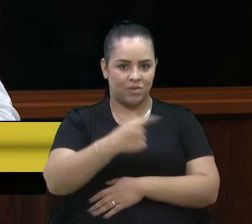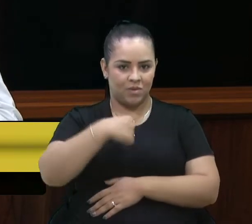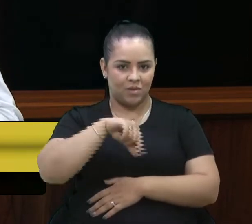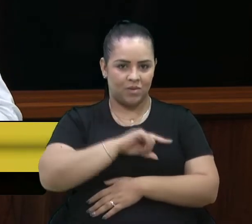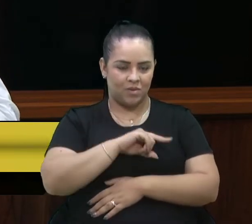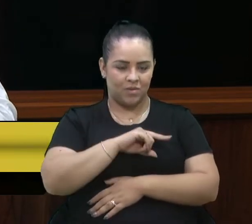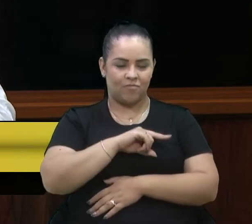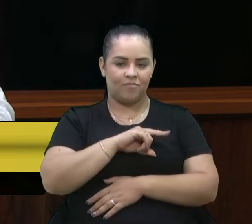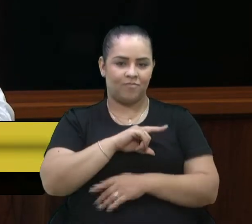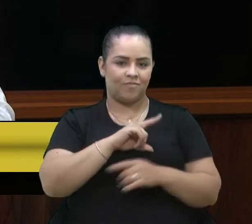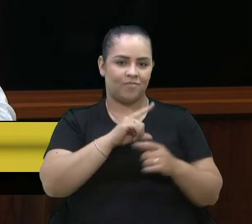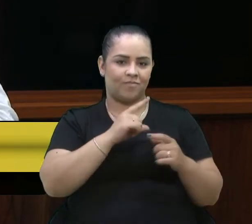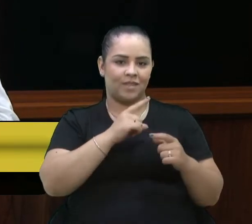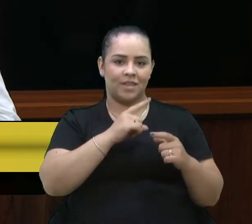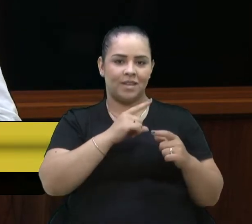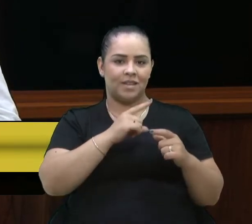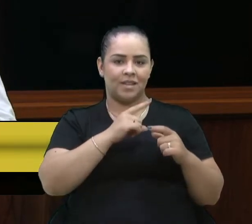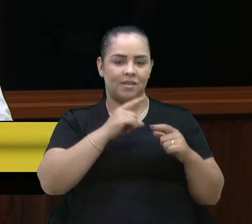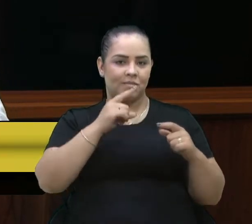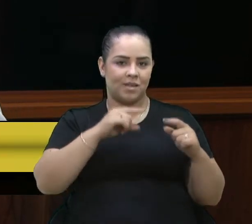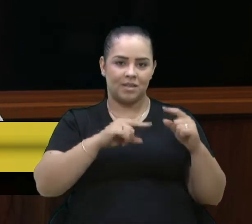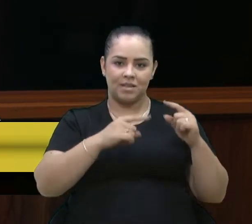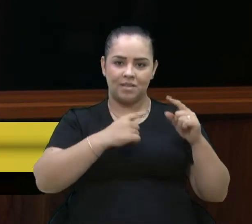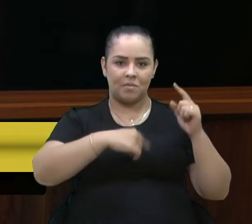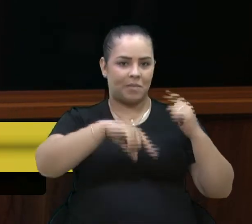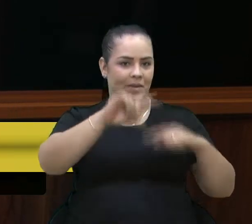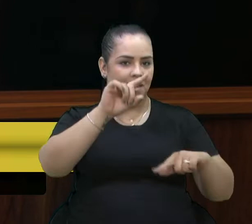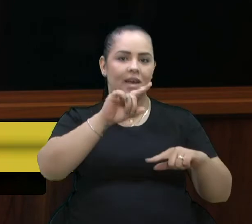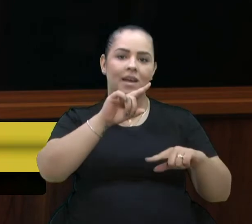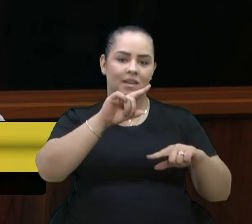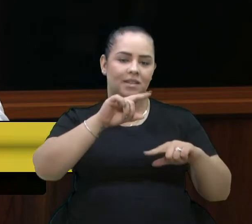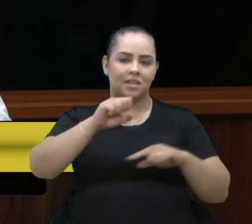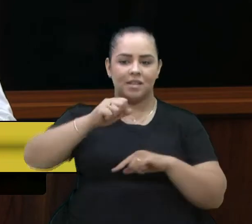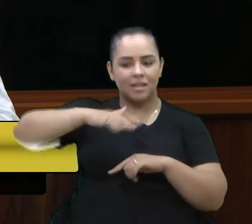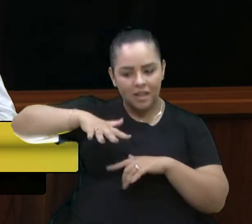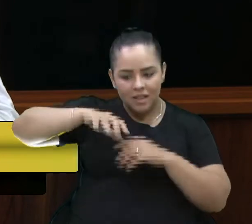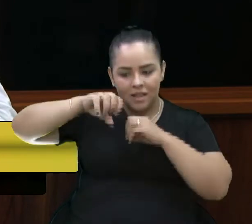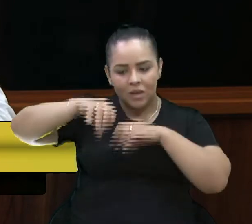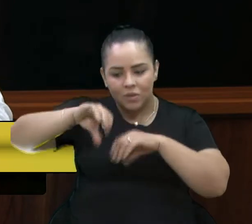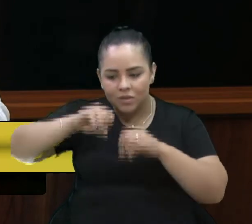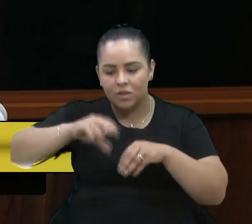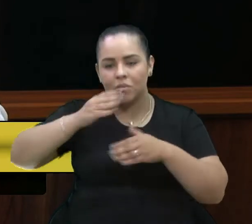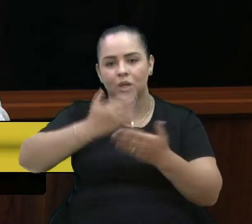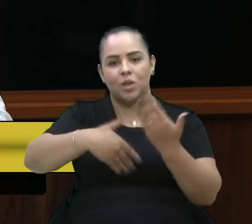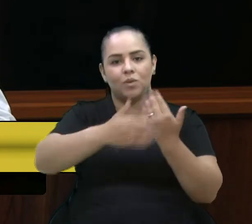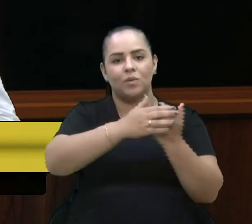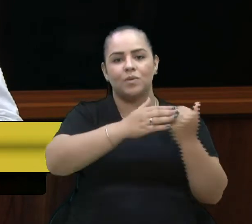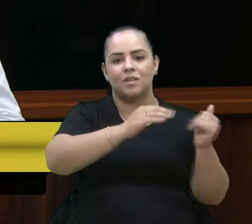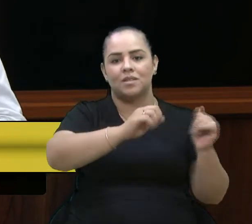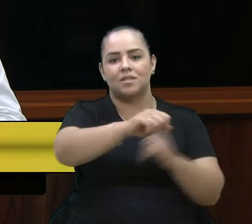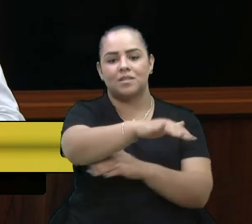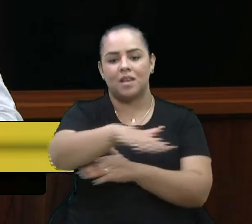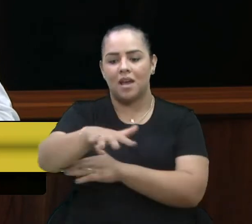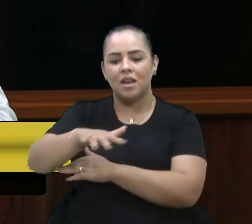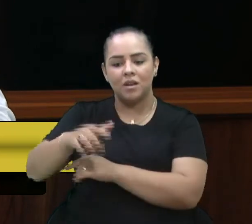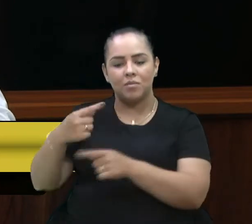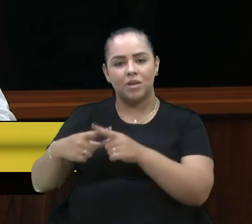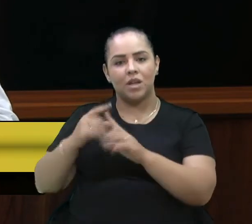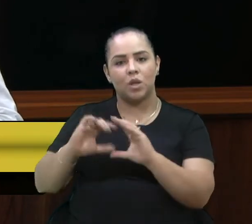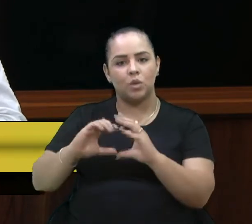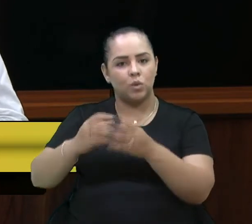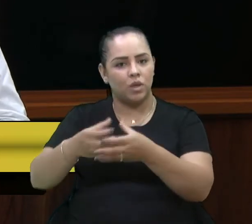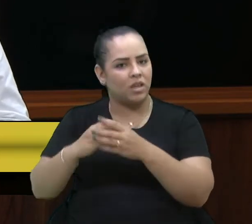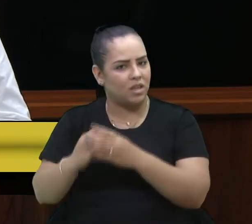a inclusão da educação para todas essas outras áreas, porque isso vai cruzar com turismo, isso vai cruzar, enfim,